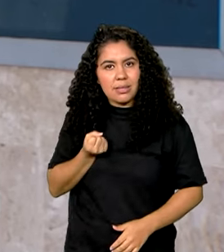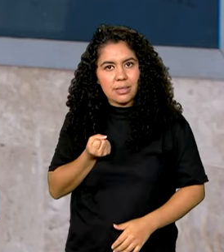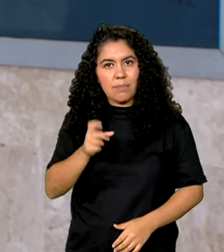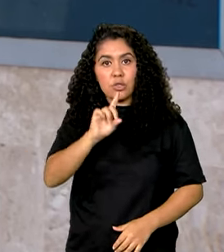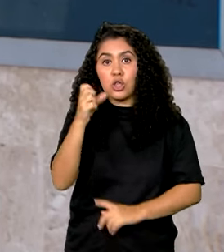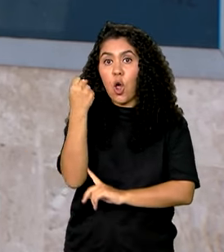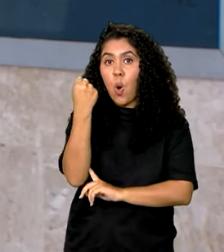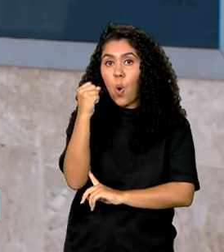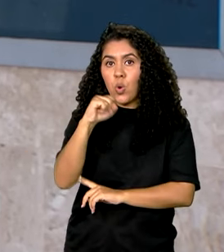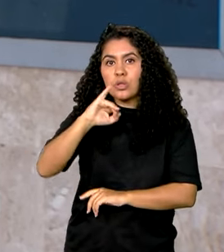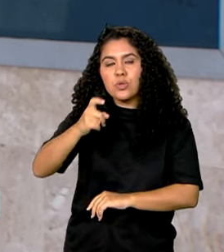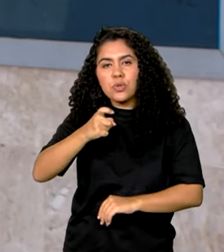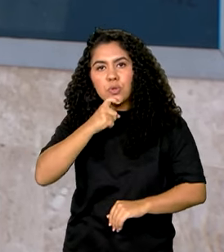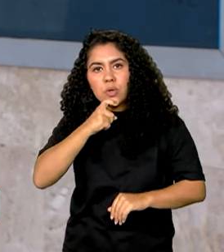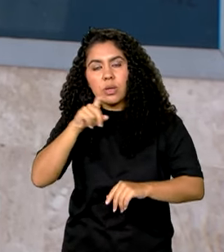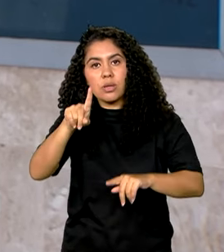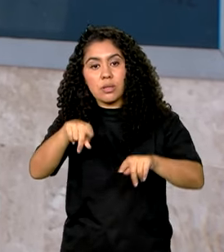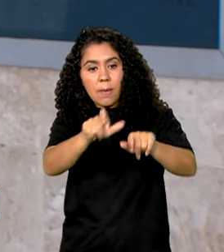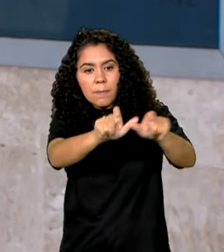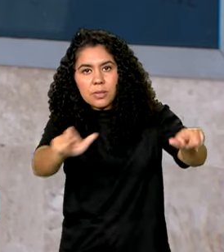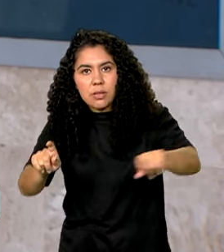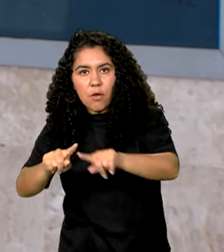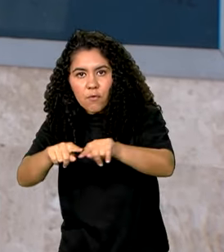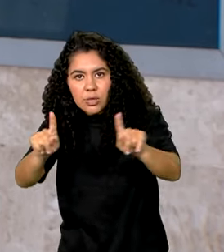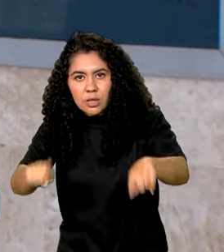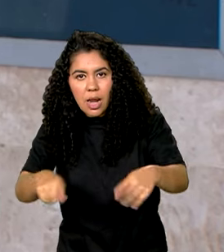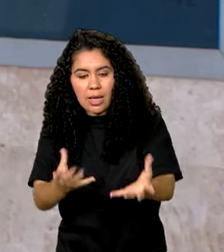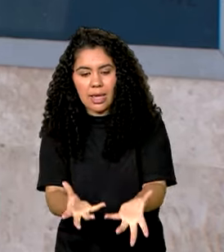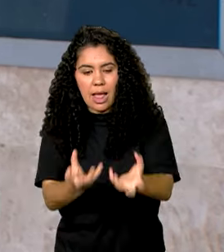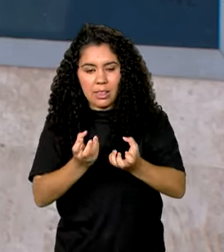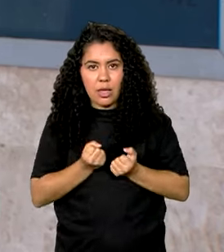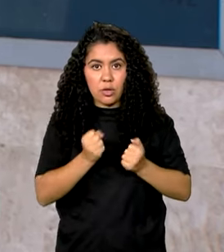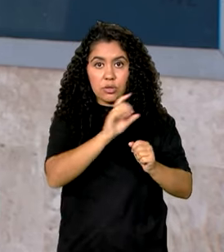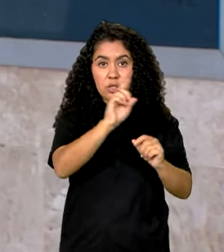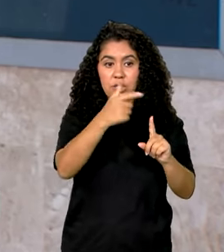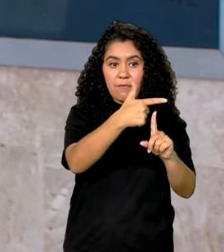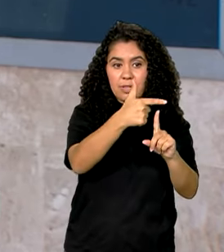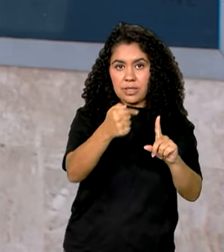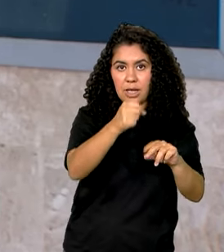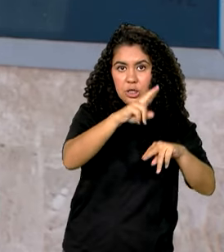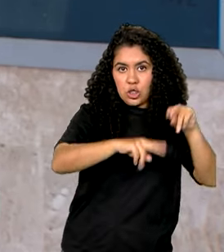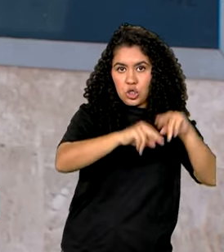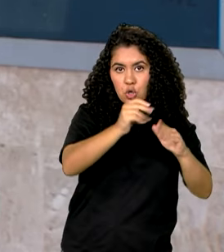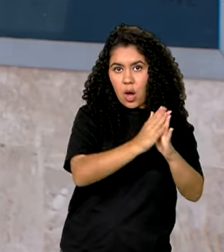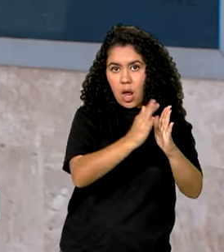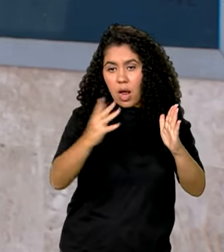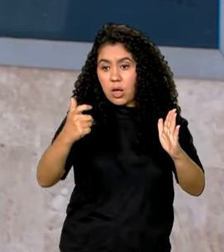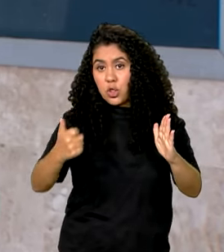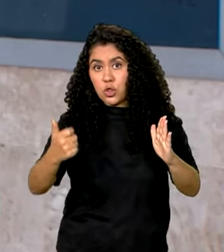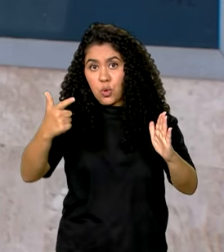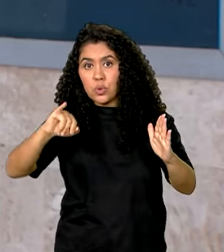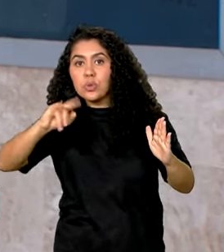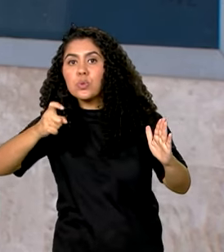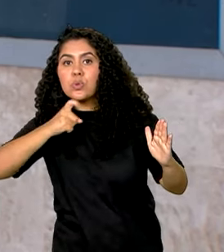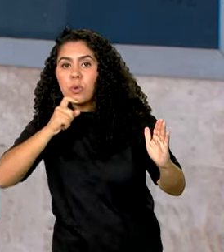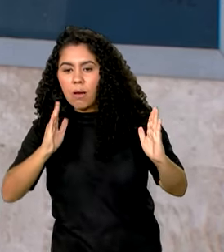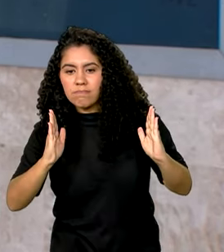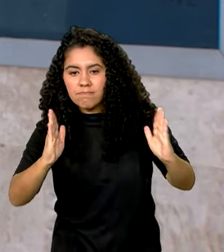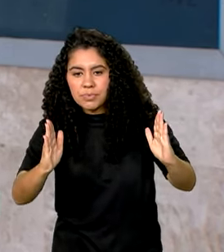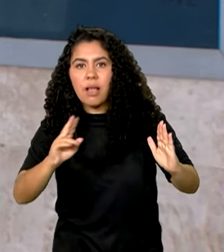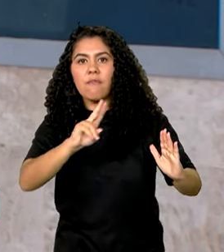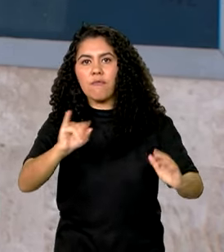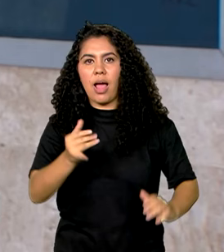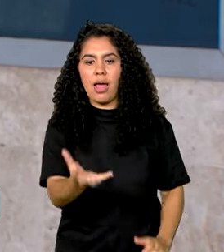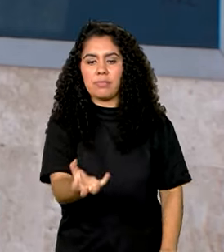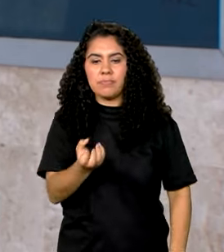julho. Funcionários de empresas que tiverem feito a adesão entre os dias 27 de junho e 12 de julho vão receber a